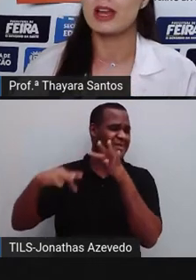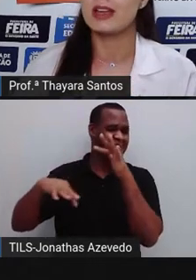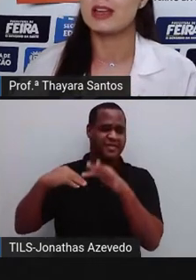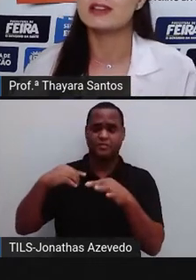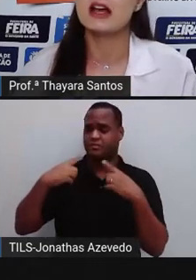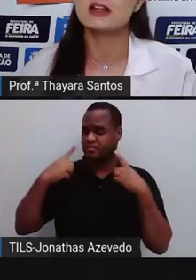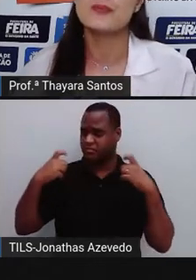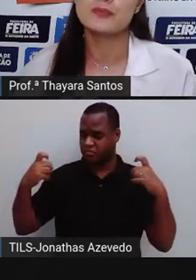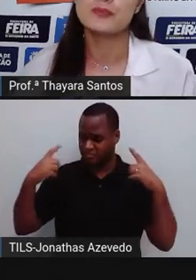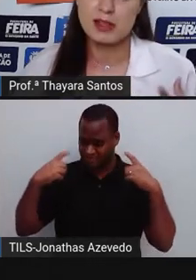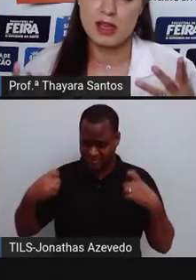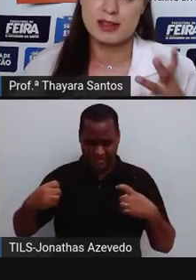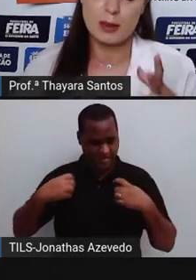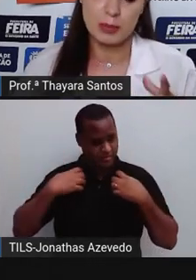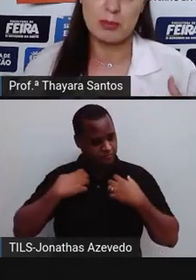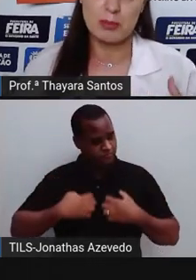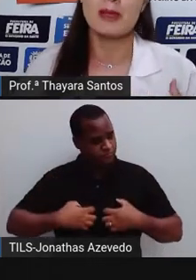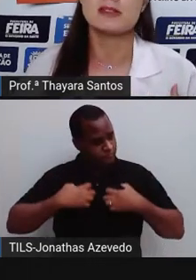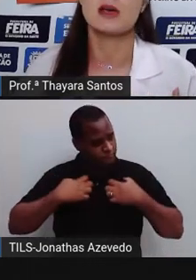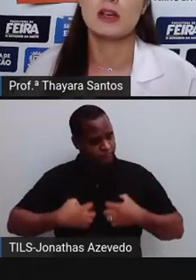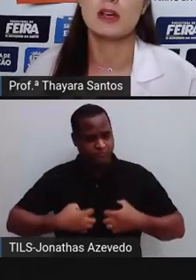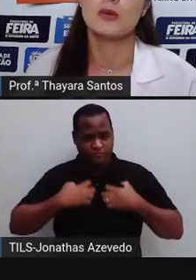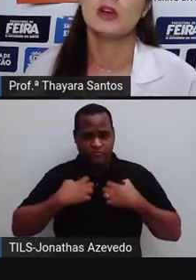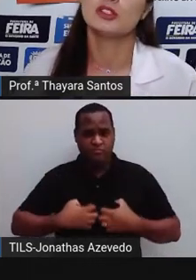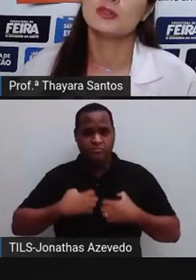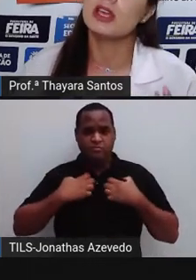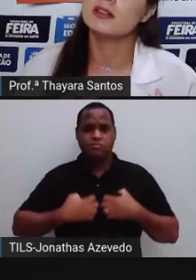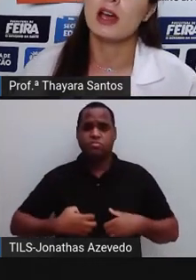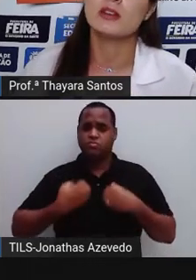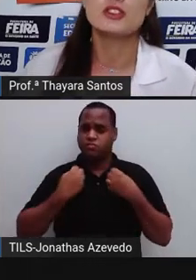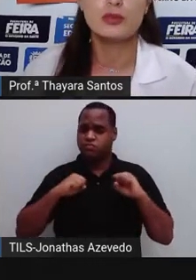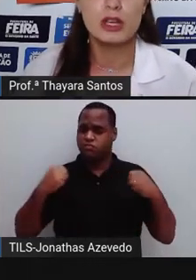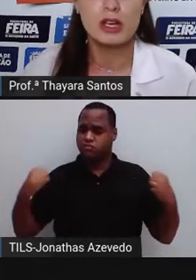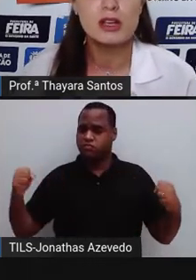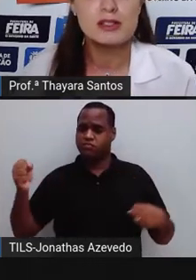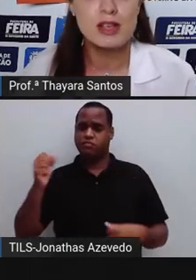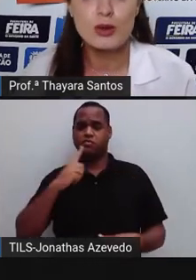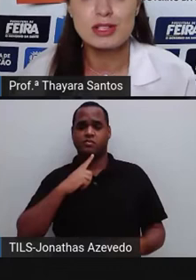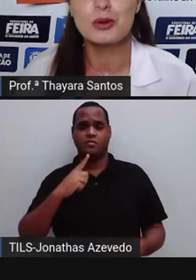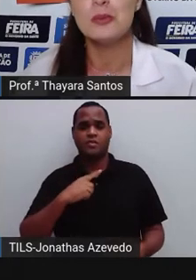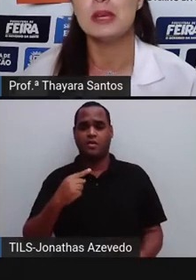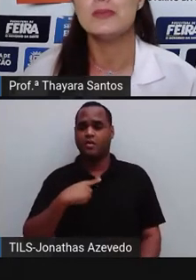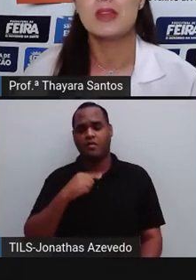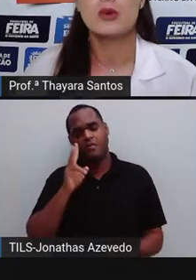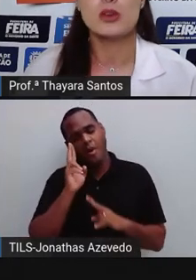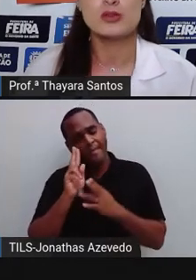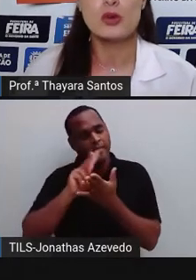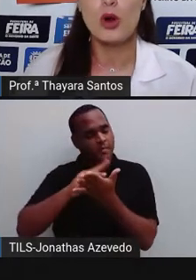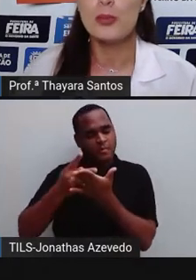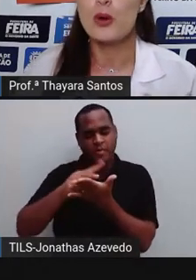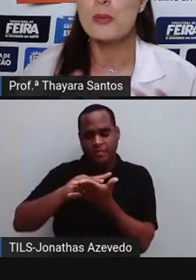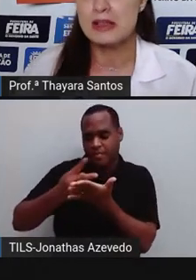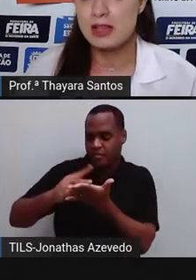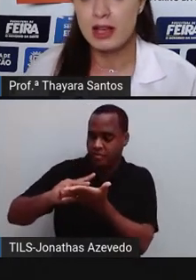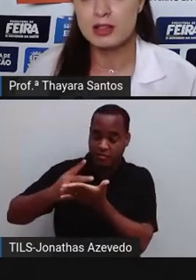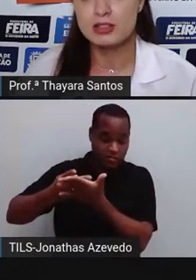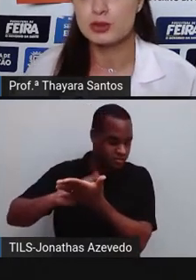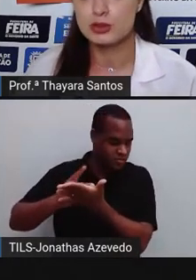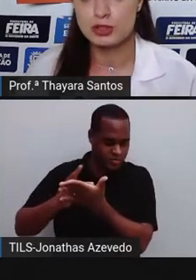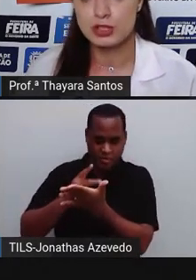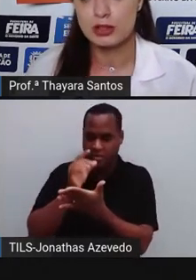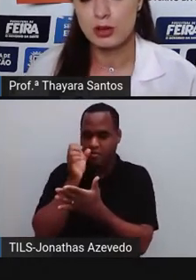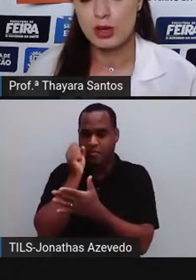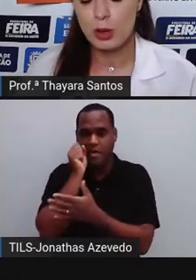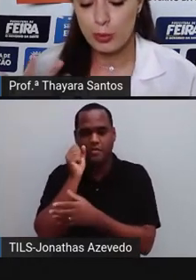comece a ficar irritado. Essa é a primeira percepção. A gente fica irritado, a gente fica sem conseguir dormir. O nosso corpo começa a